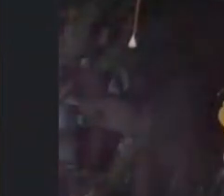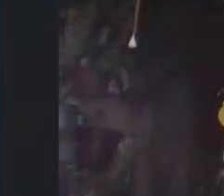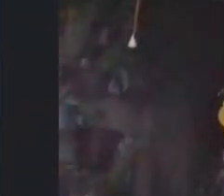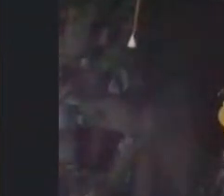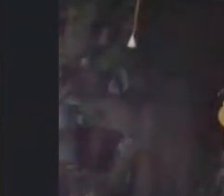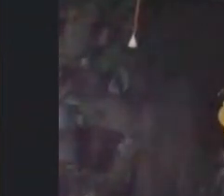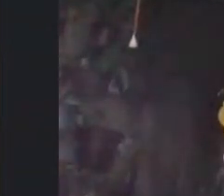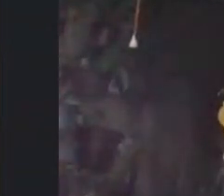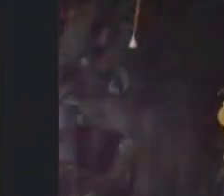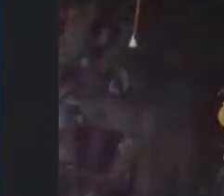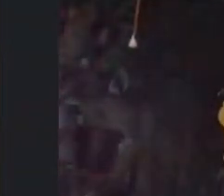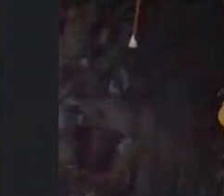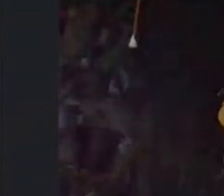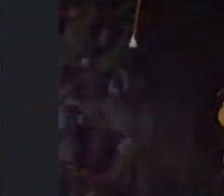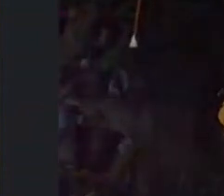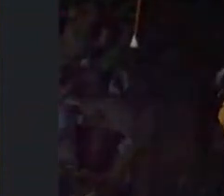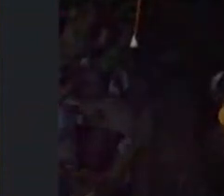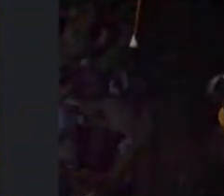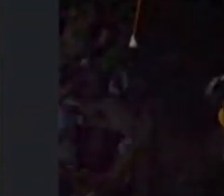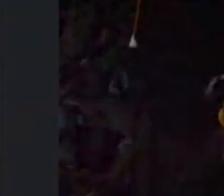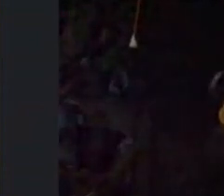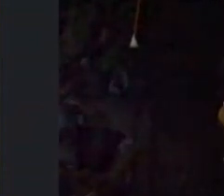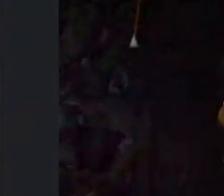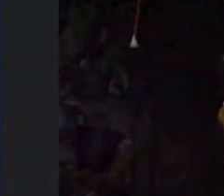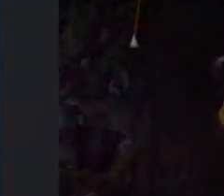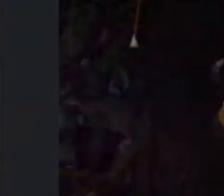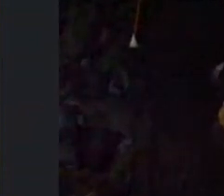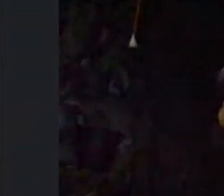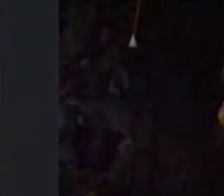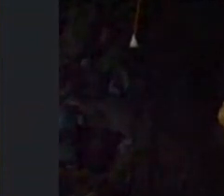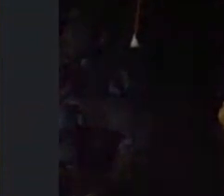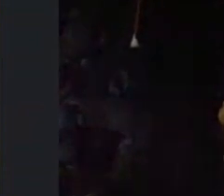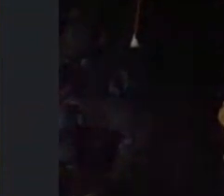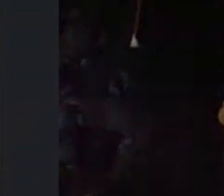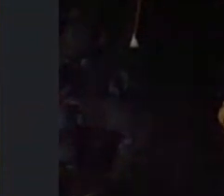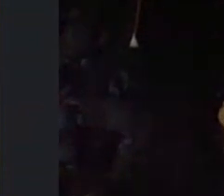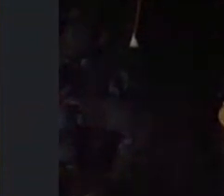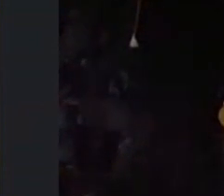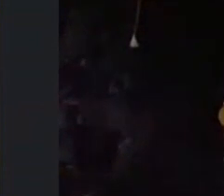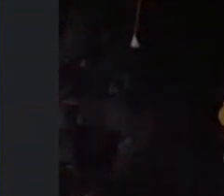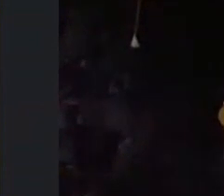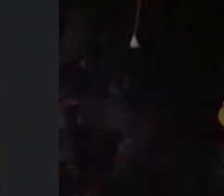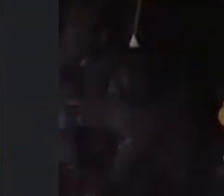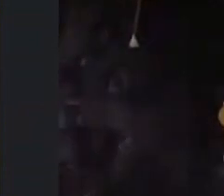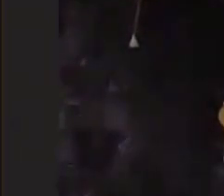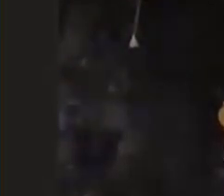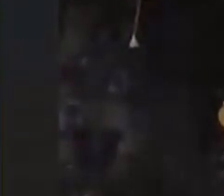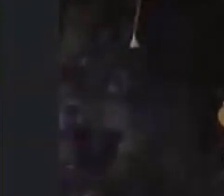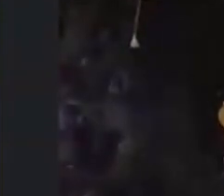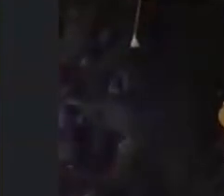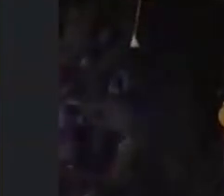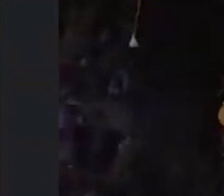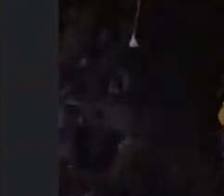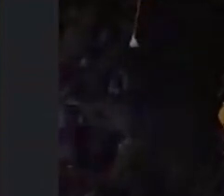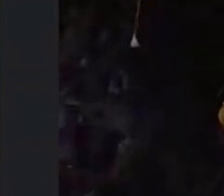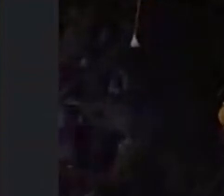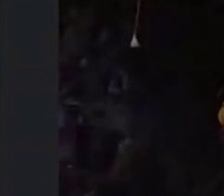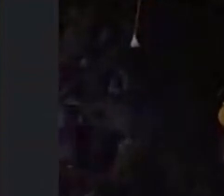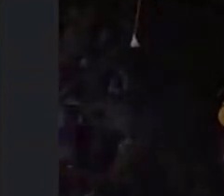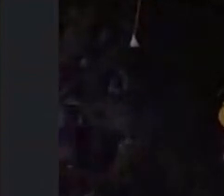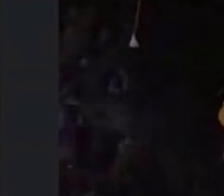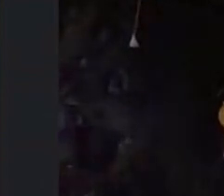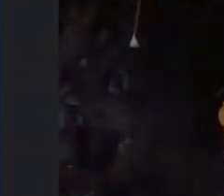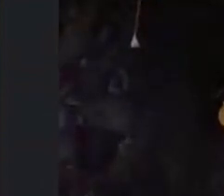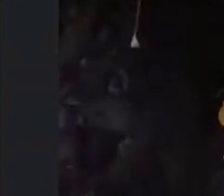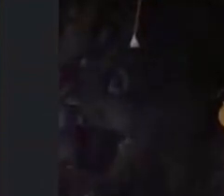vai ficar com a sua vaga a gente tem que refletir a injustiça que é o processo das fraudes nas cotas faciais de